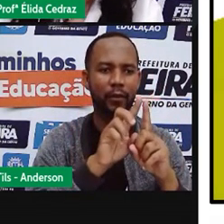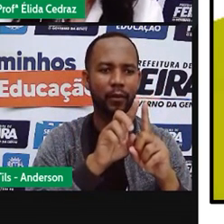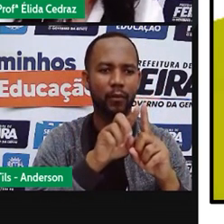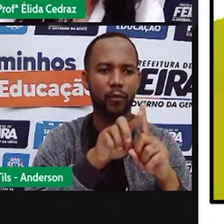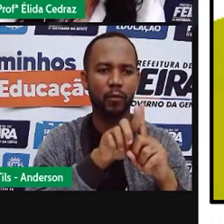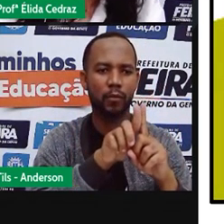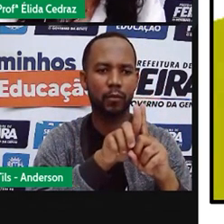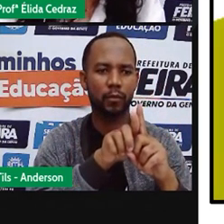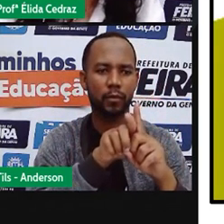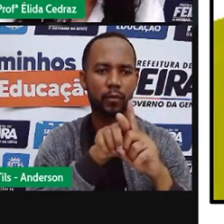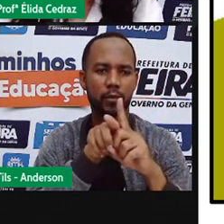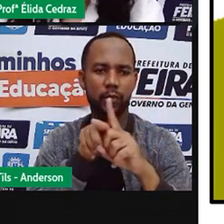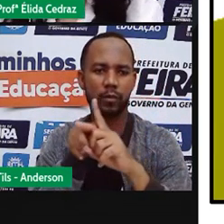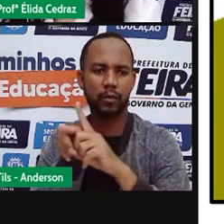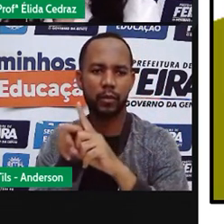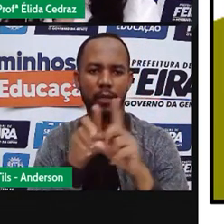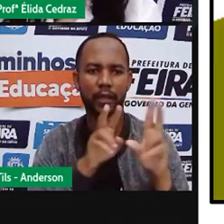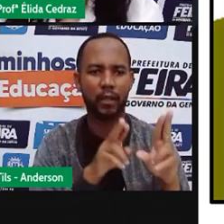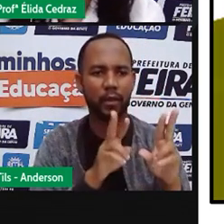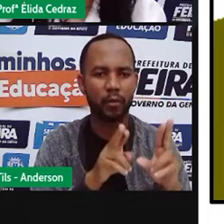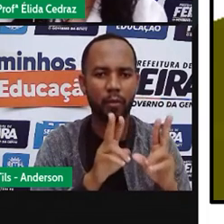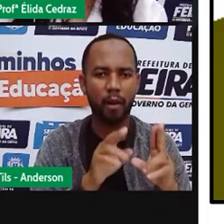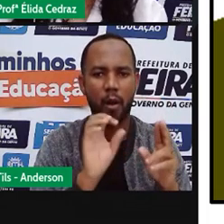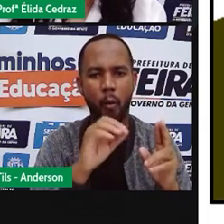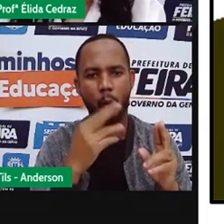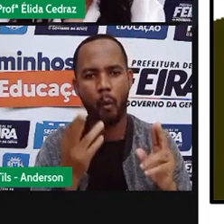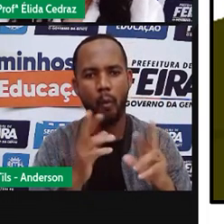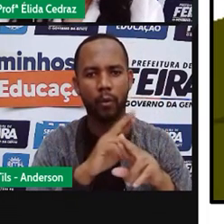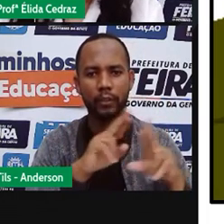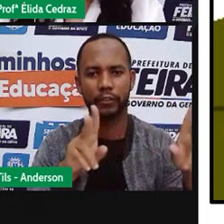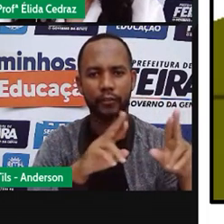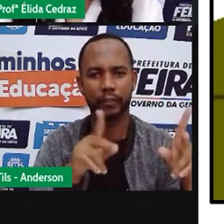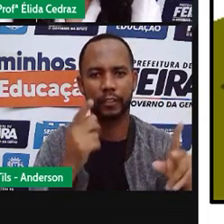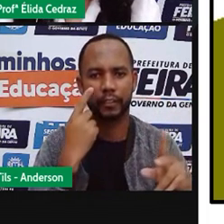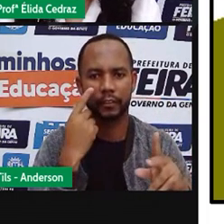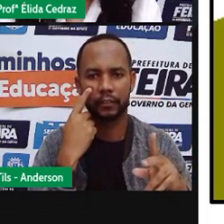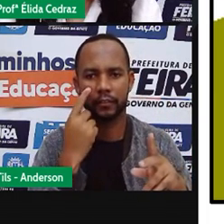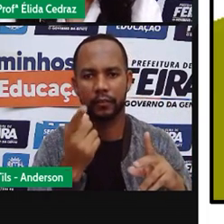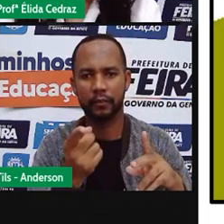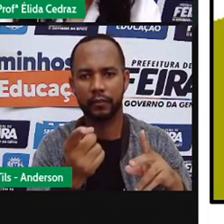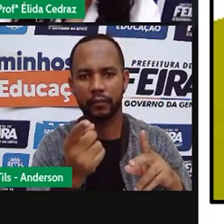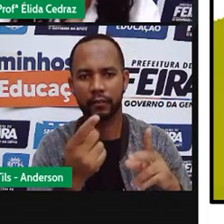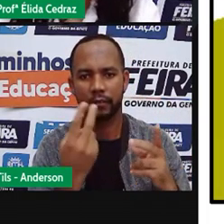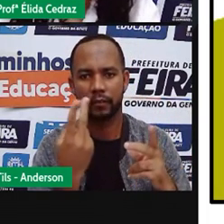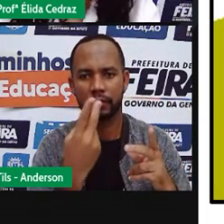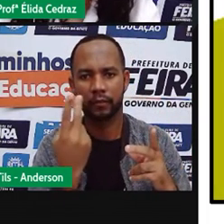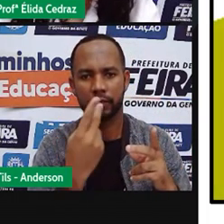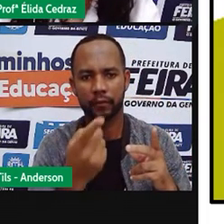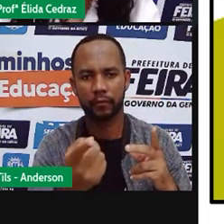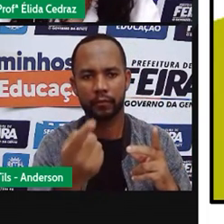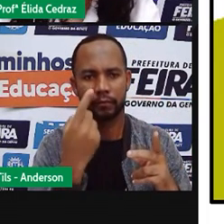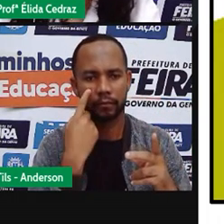igual e o que tem de diferente nessas duas imagens?